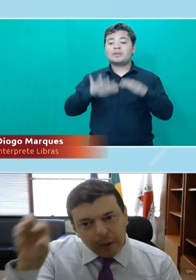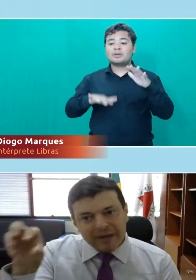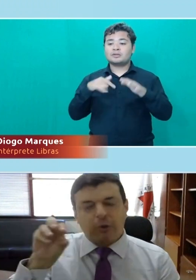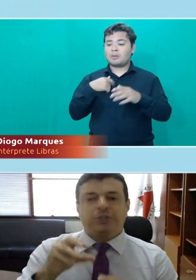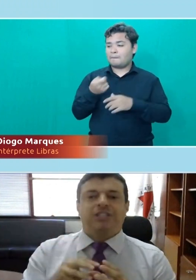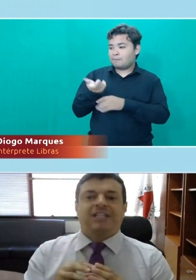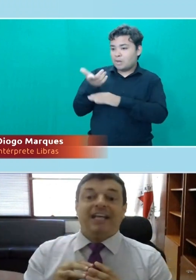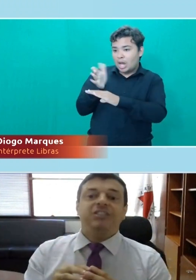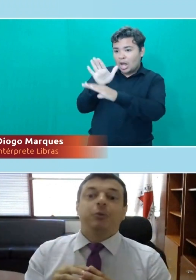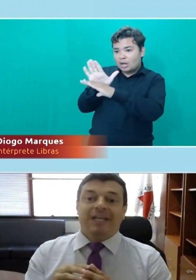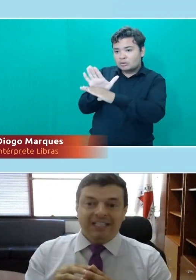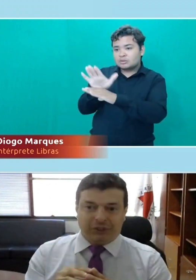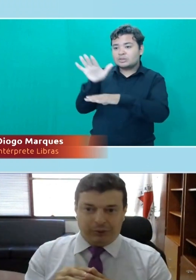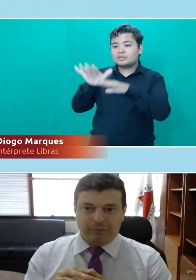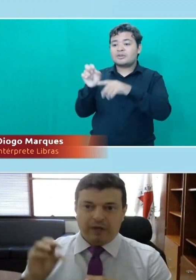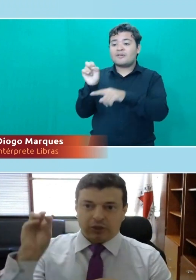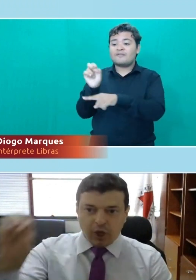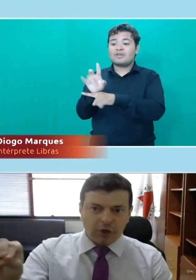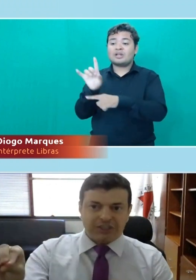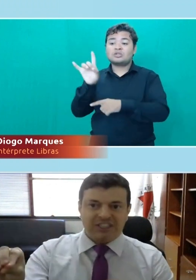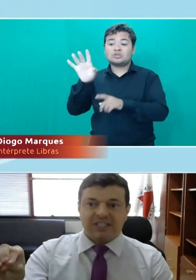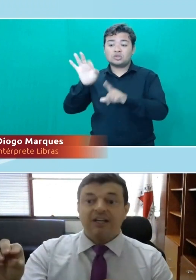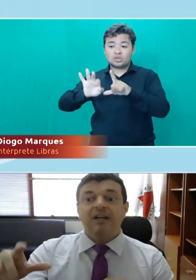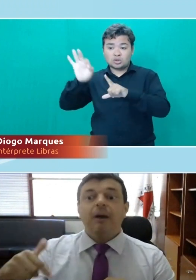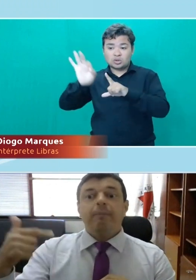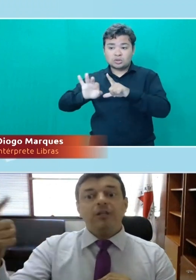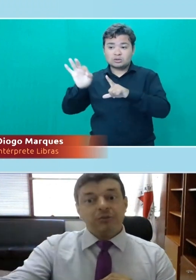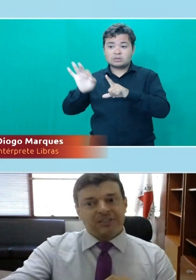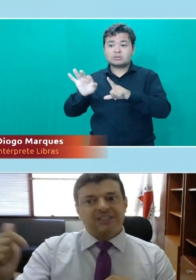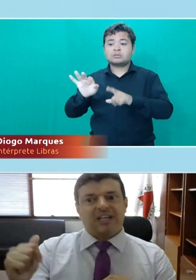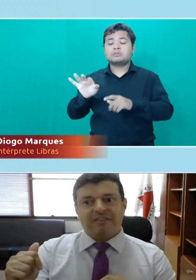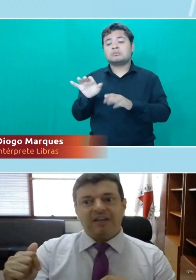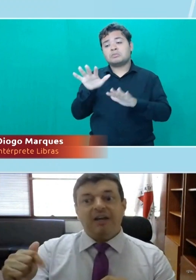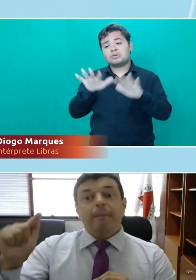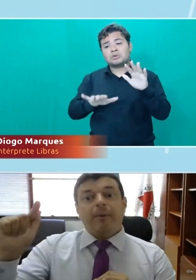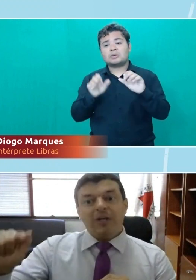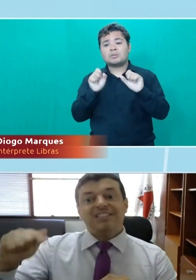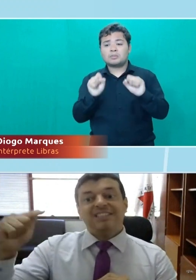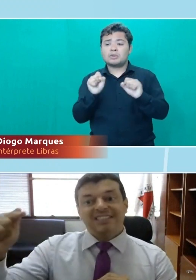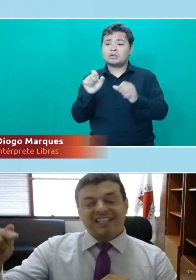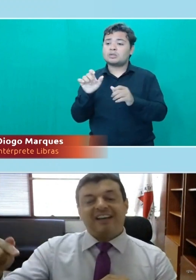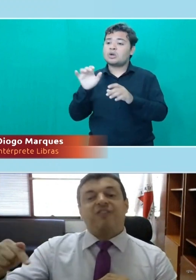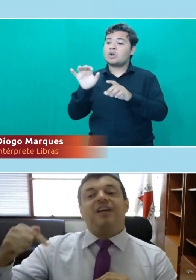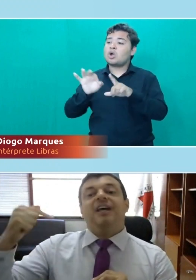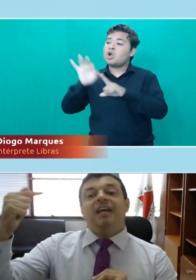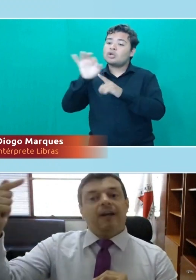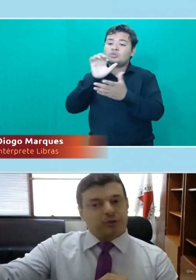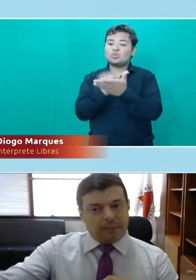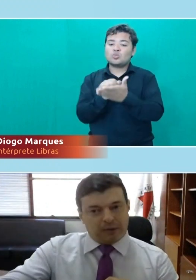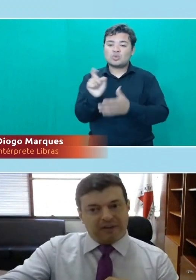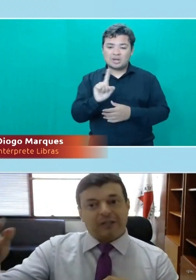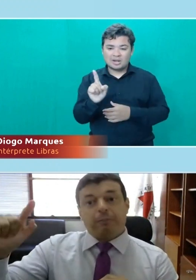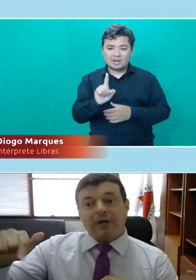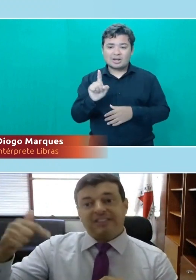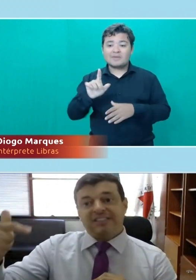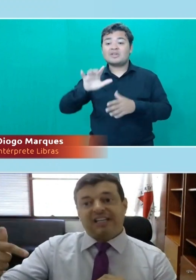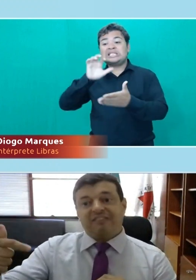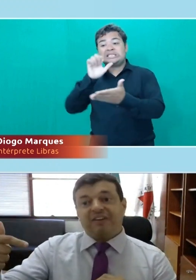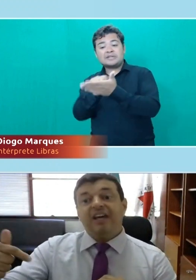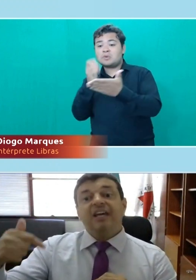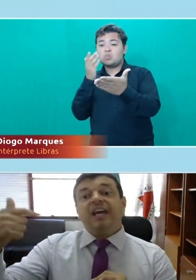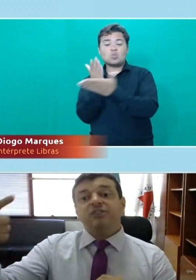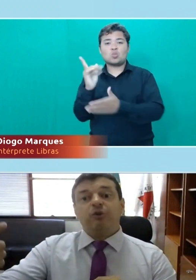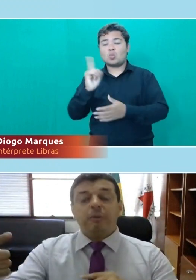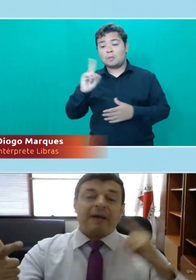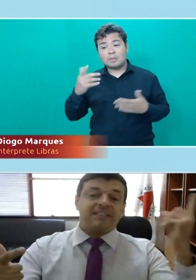aquela vaca só para cotista desde o início, é só cotista. Pode não se inscrever, pode se inscrever e não ser aprovado, pode se